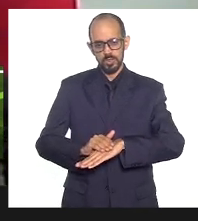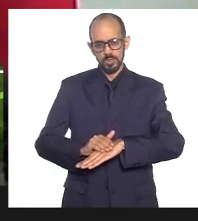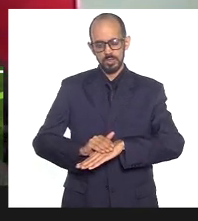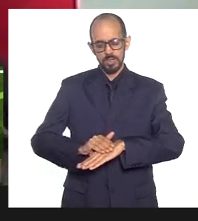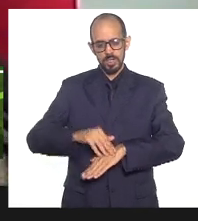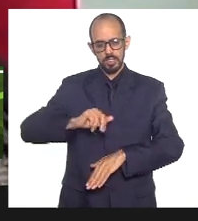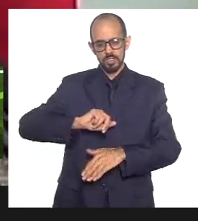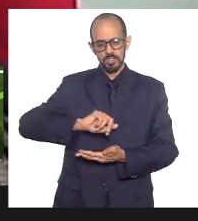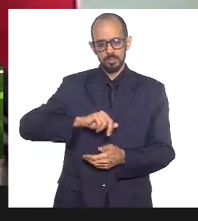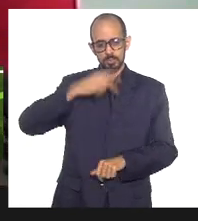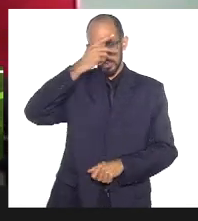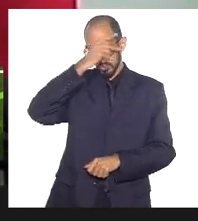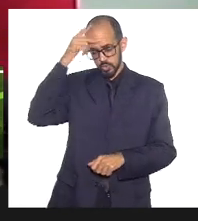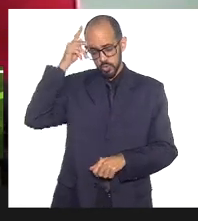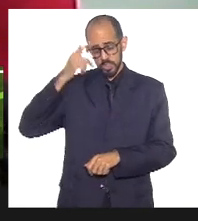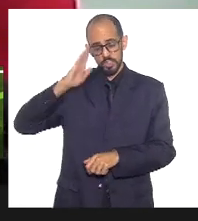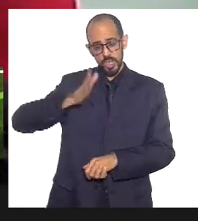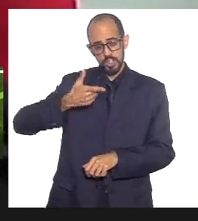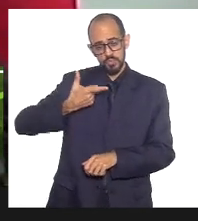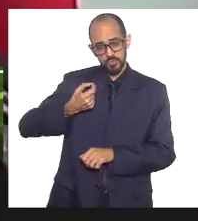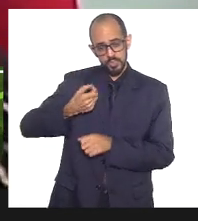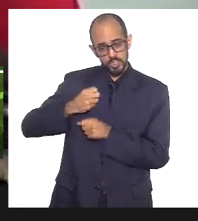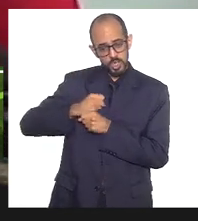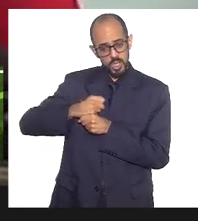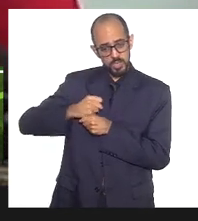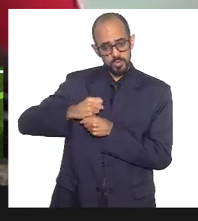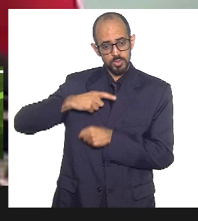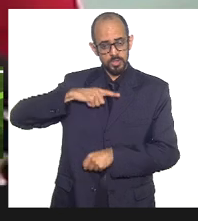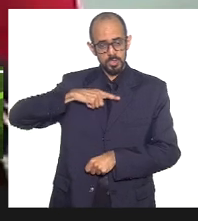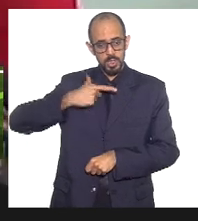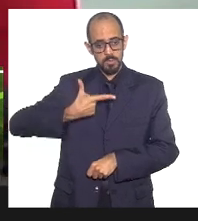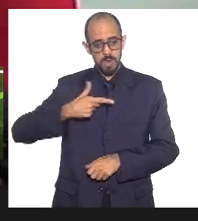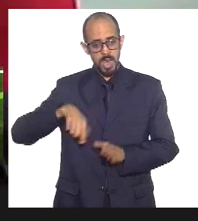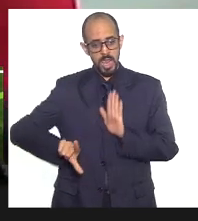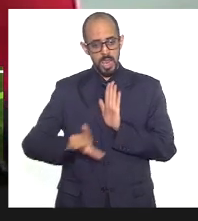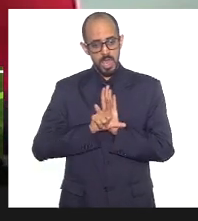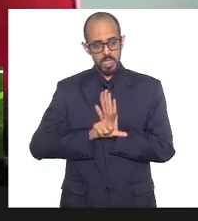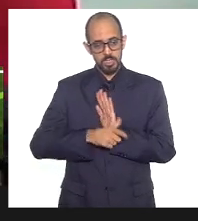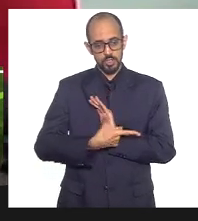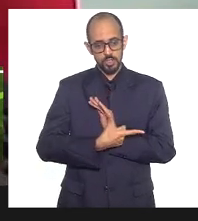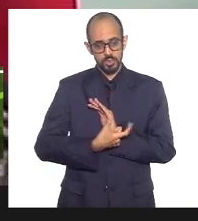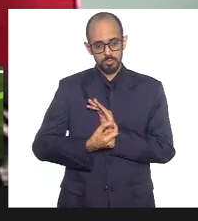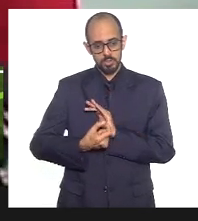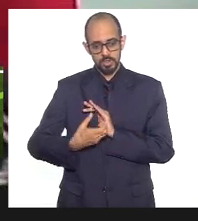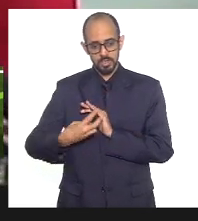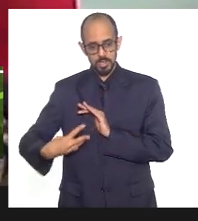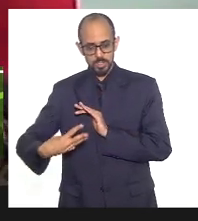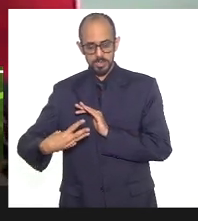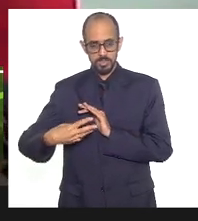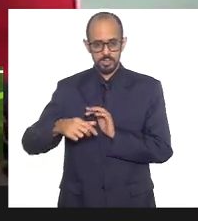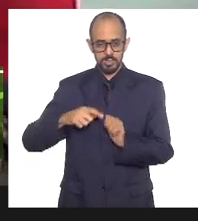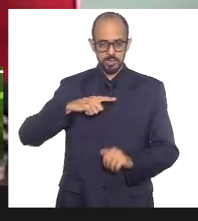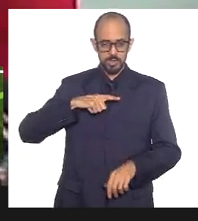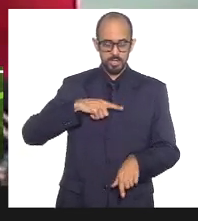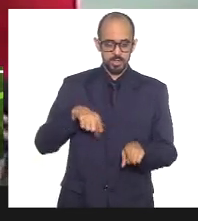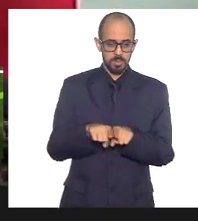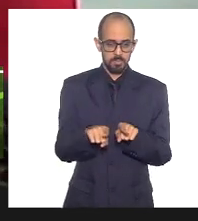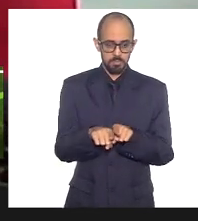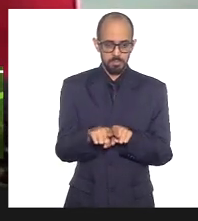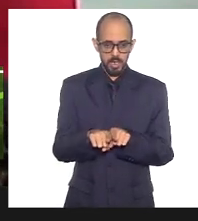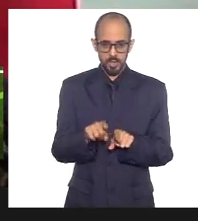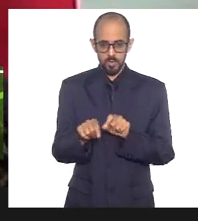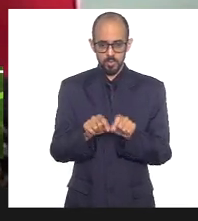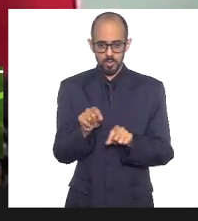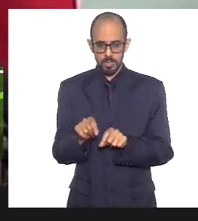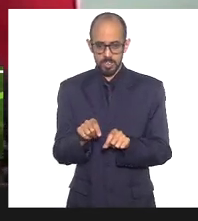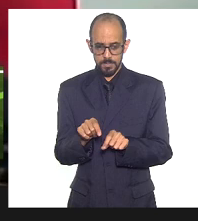ao longo dos últimos 20 anos, existe uma lei de 2003, existe, isso foi falado aqui